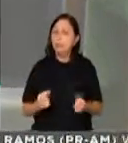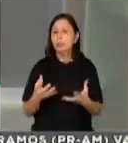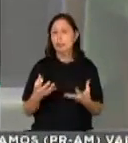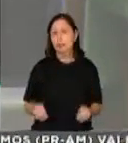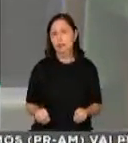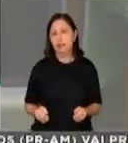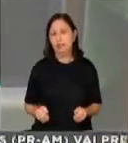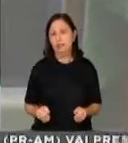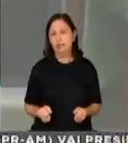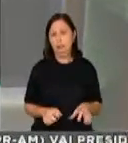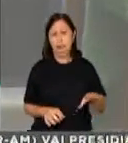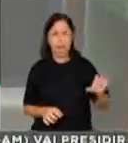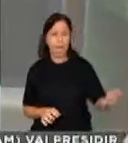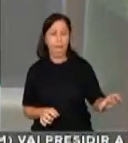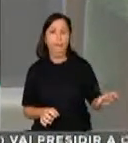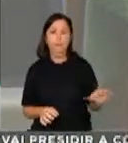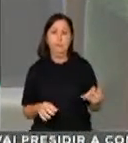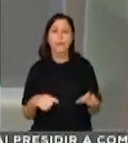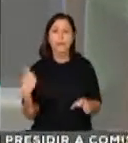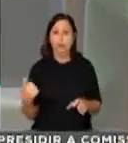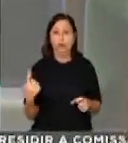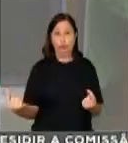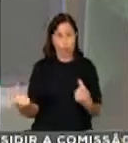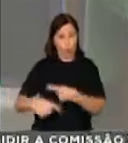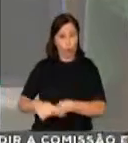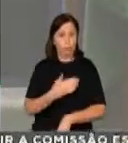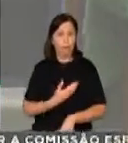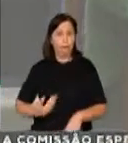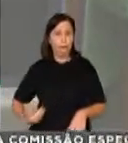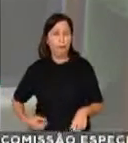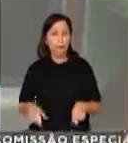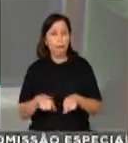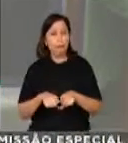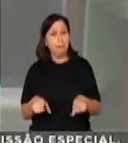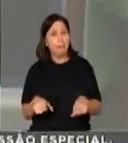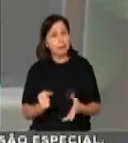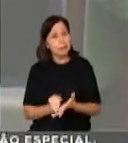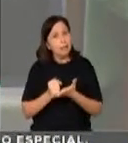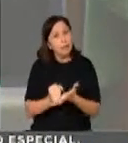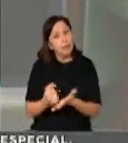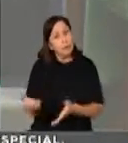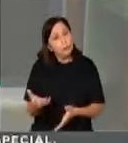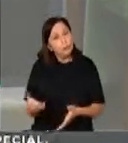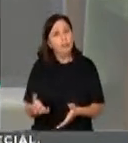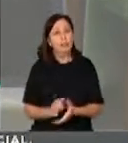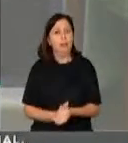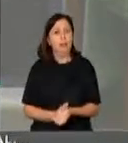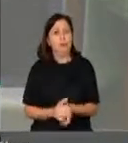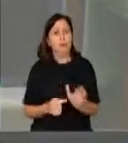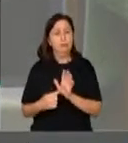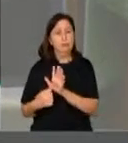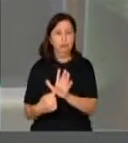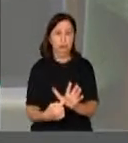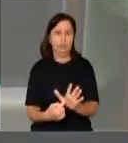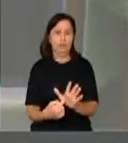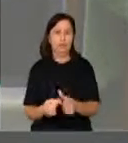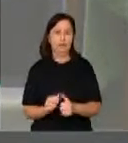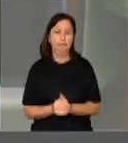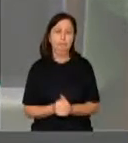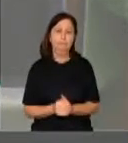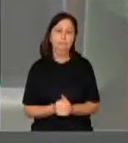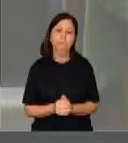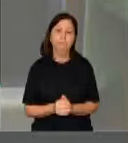oposição que possa ajudar no que for possível. E o outro, querido presidente, é o encontro dos políticos